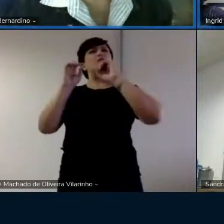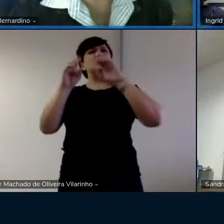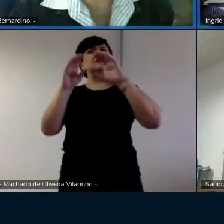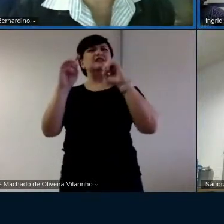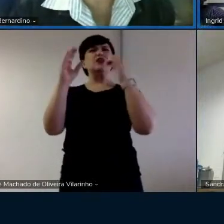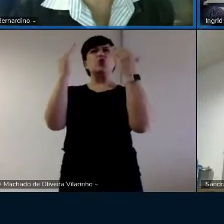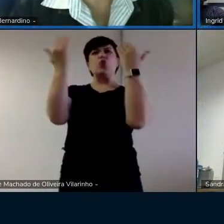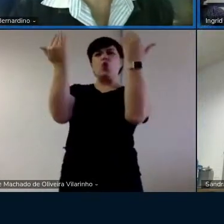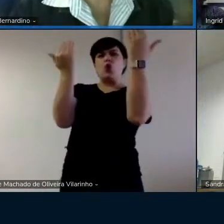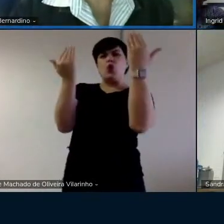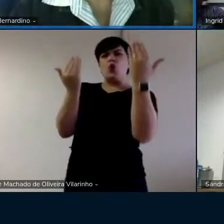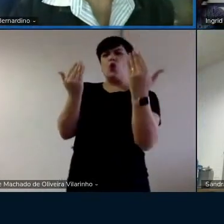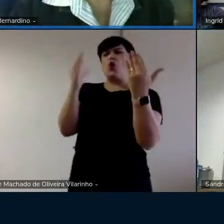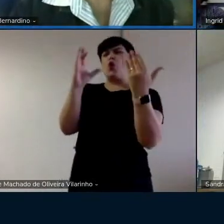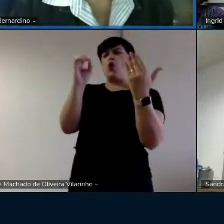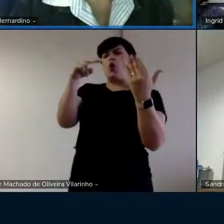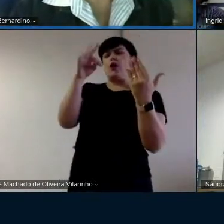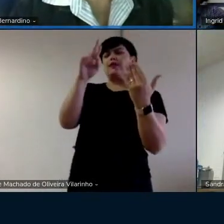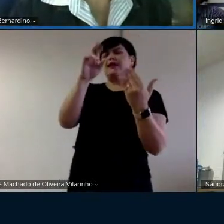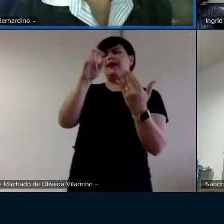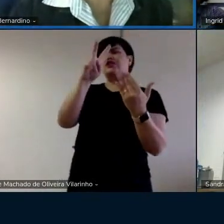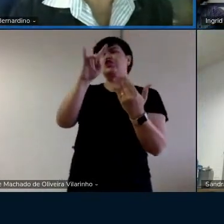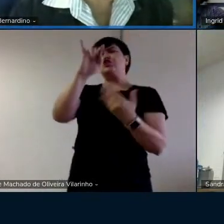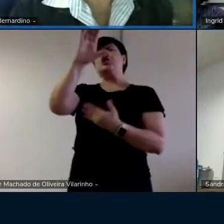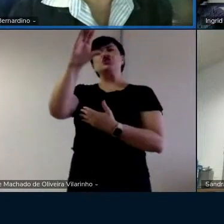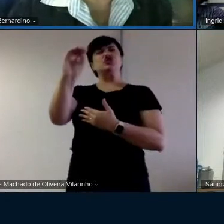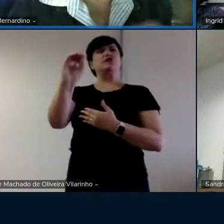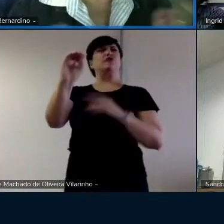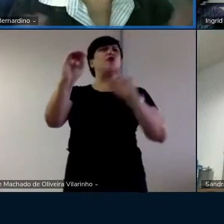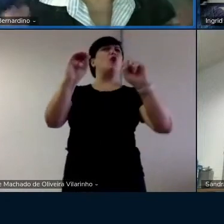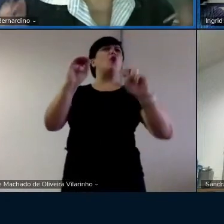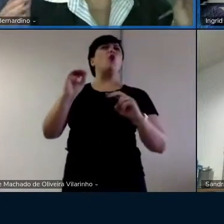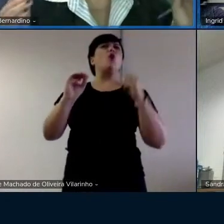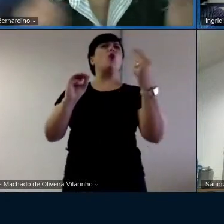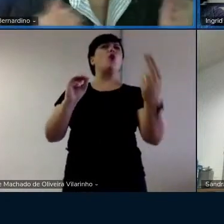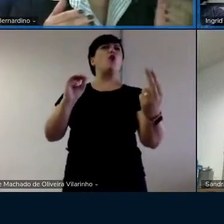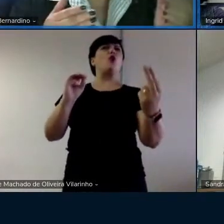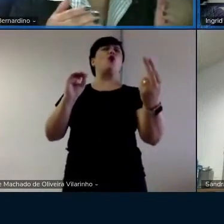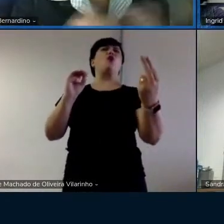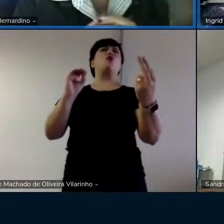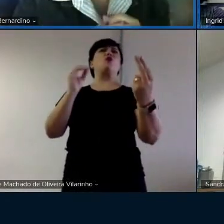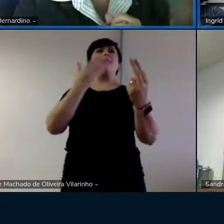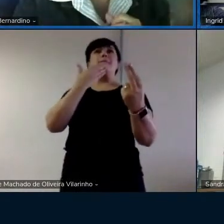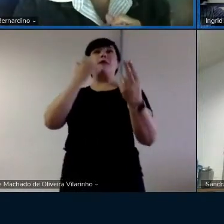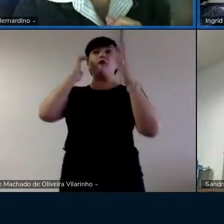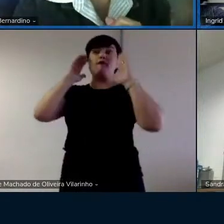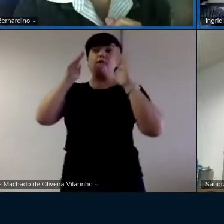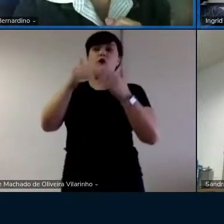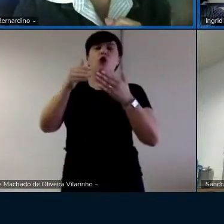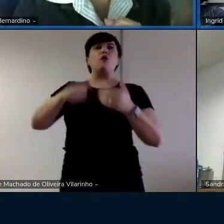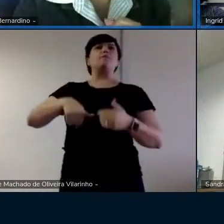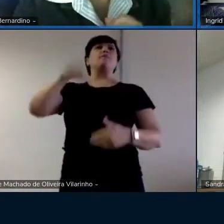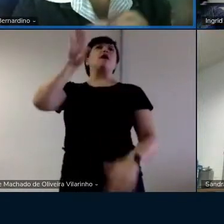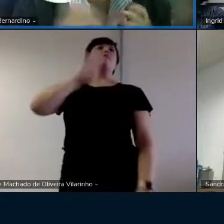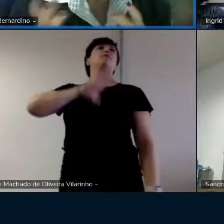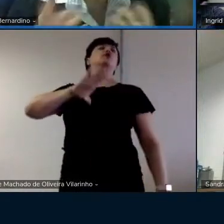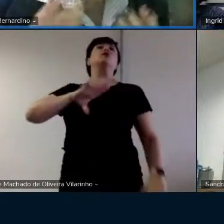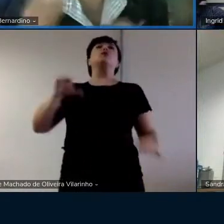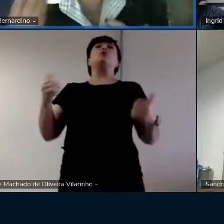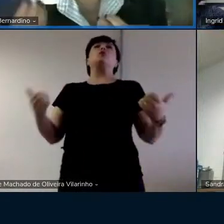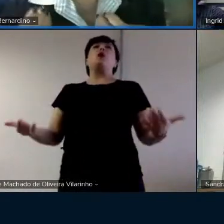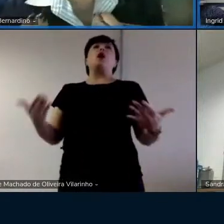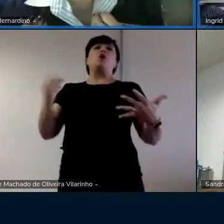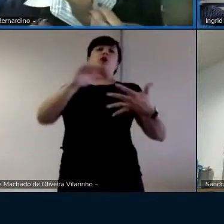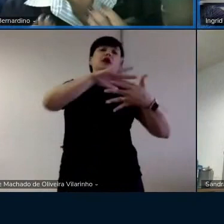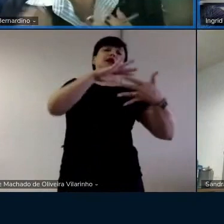entre as duas línguas? Ou você acha que seria melhor enfocar principalmente o português? E a